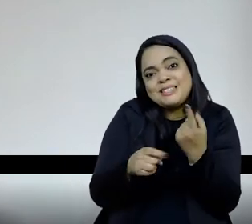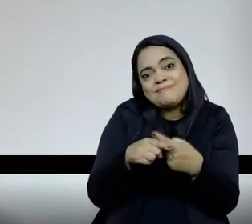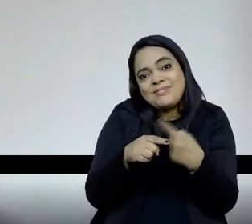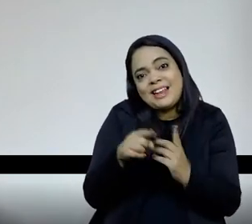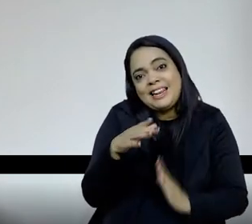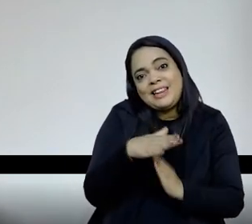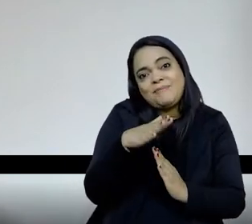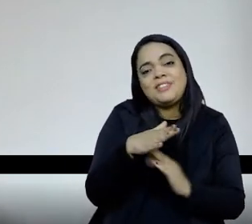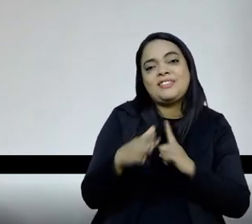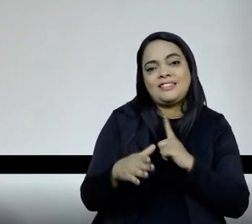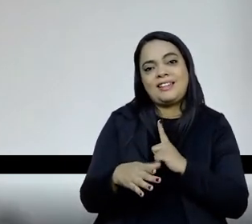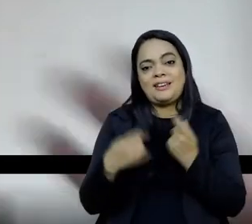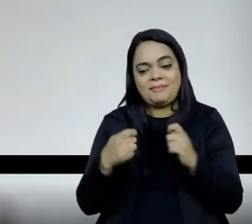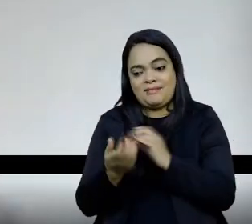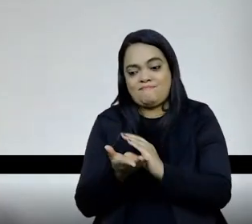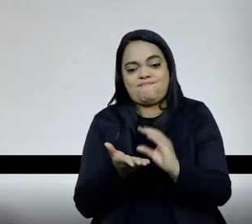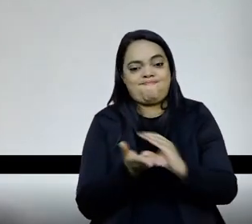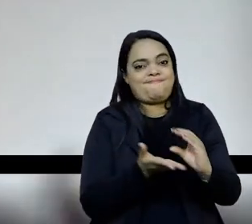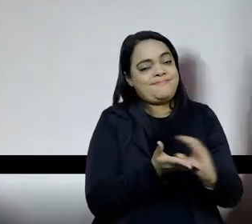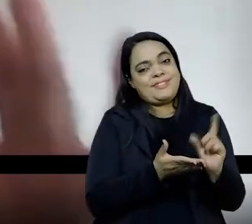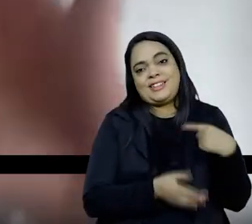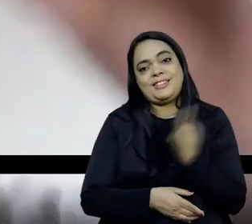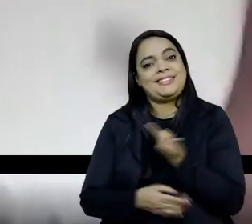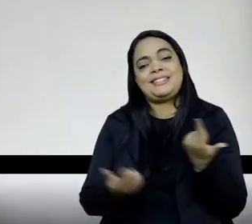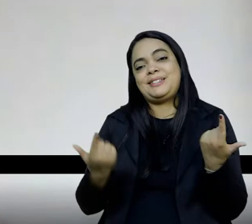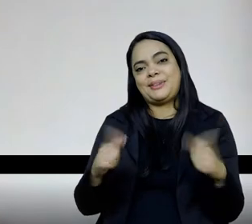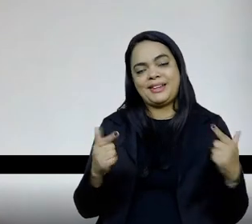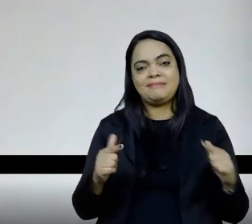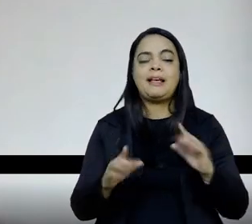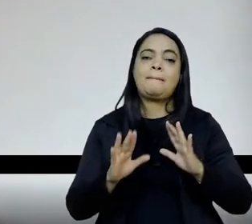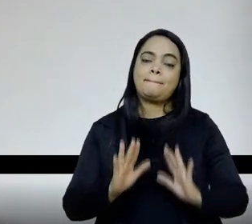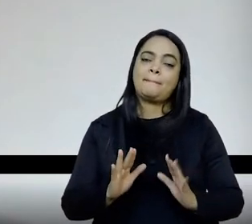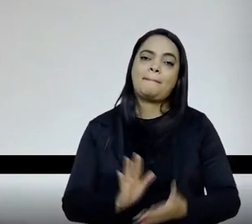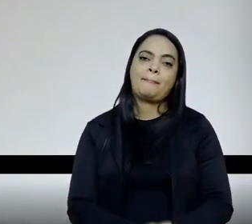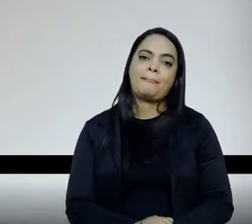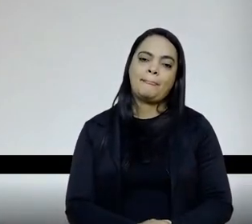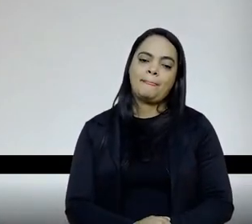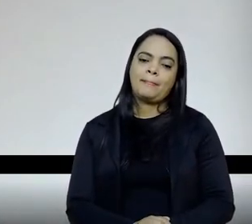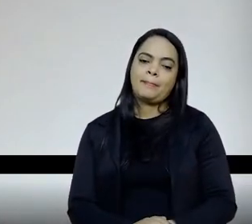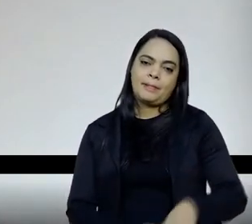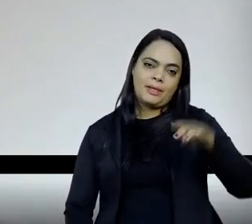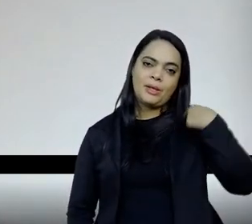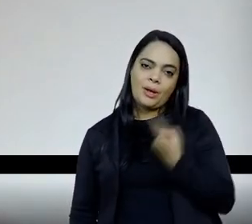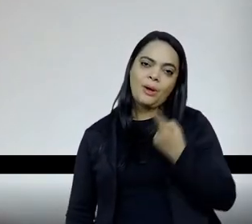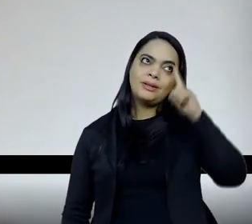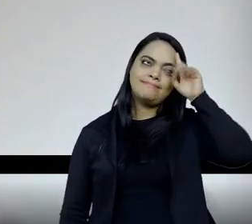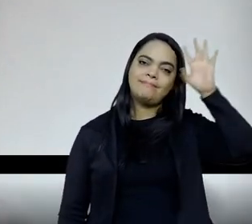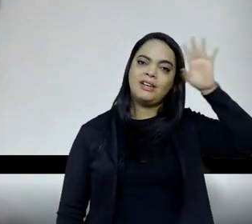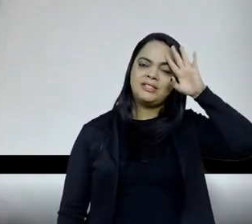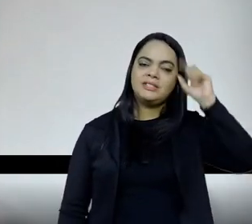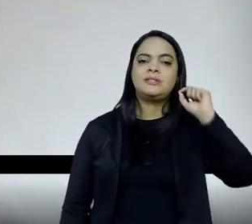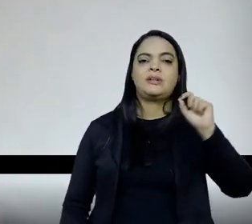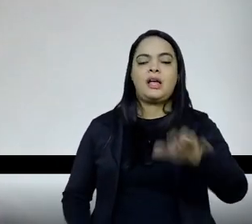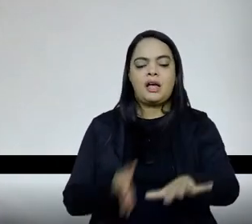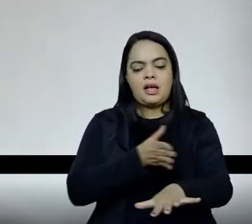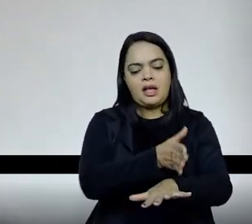demandasse muito investimento, dinheiro, coisa que a gente não tem, mas, de todo modo, a pensação foi essa, de que as